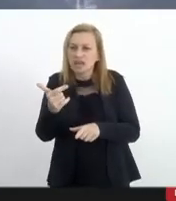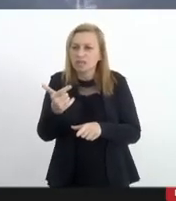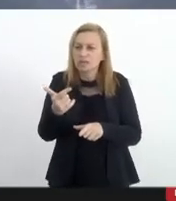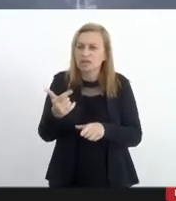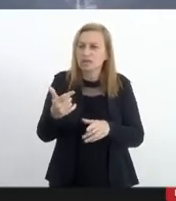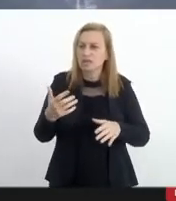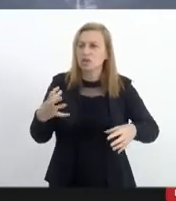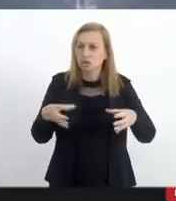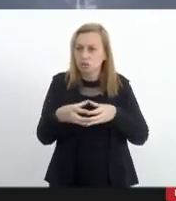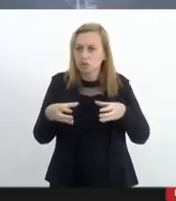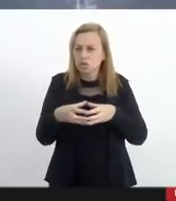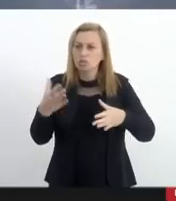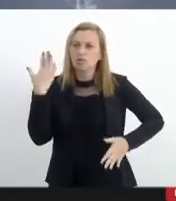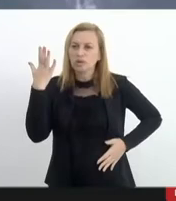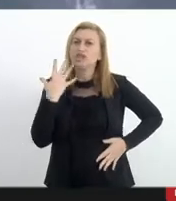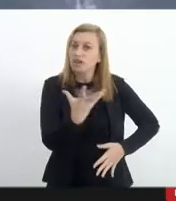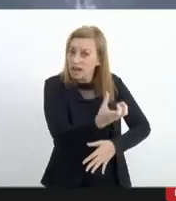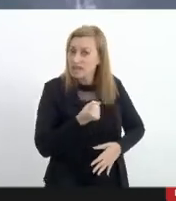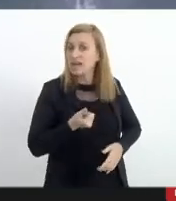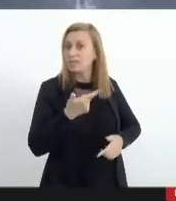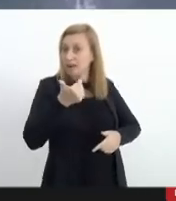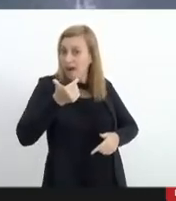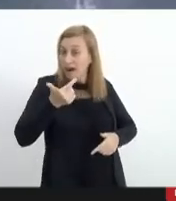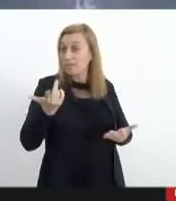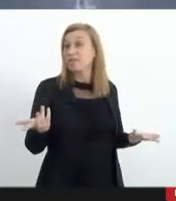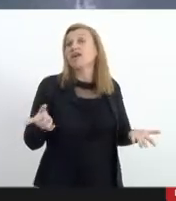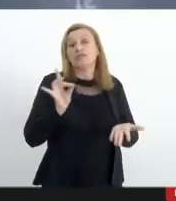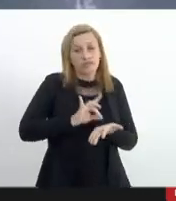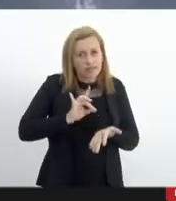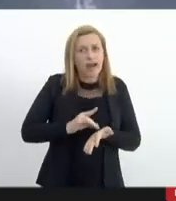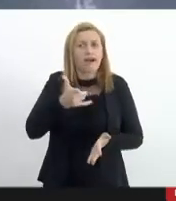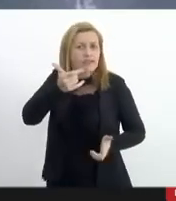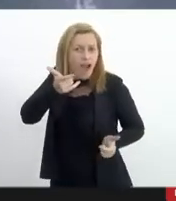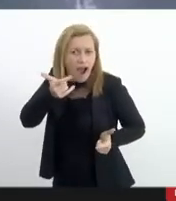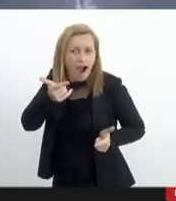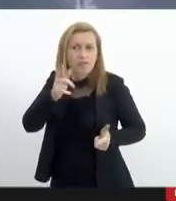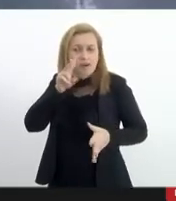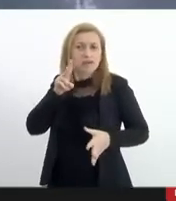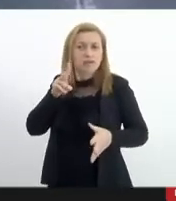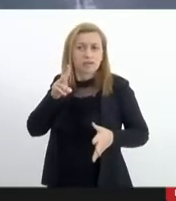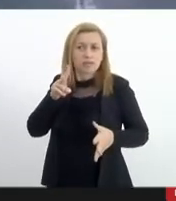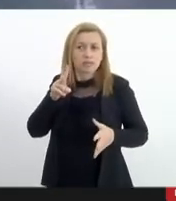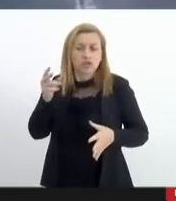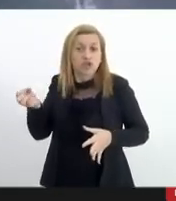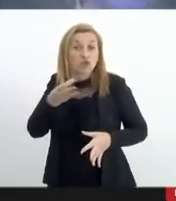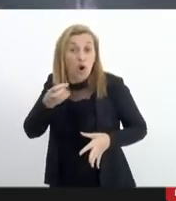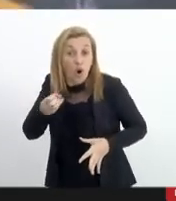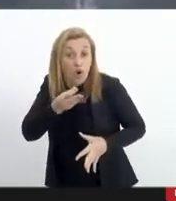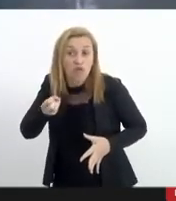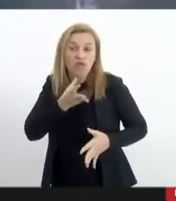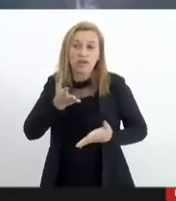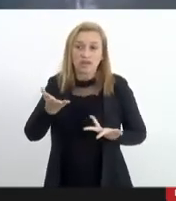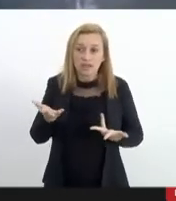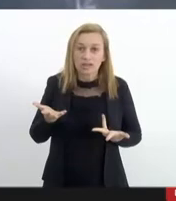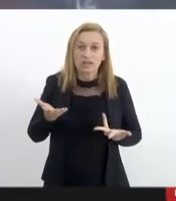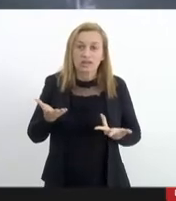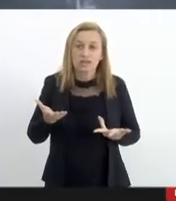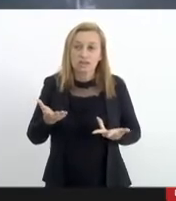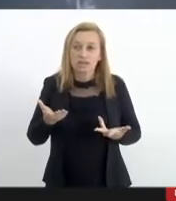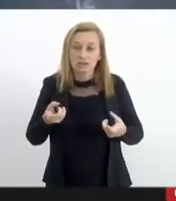recebem porque de fato são armas de alto calibre e novas e